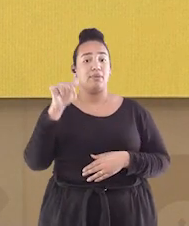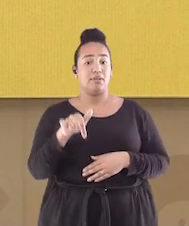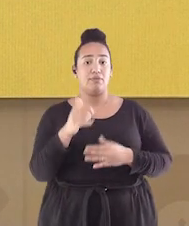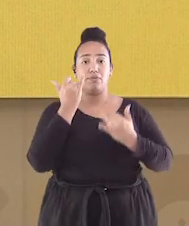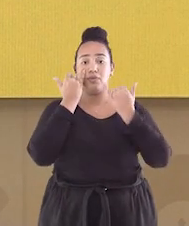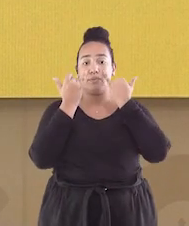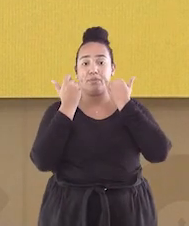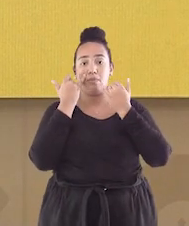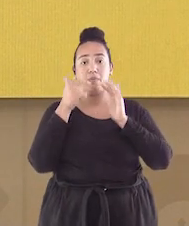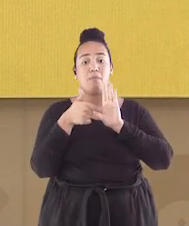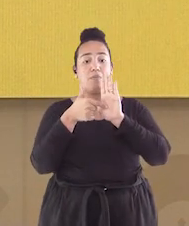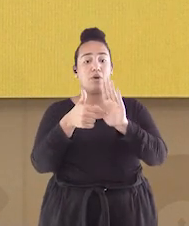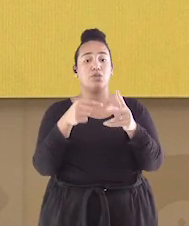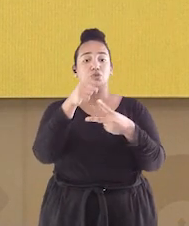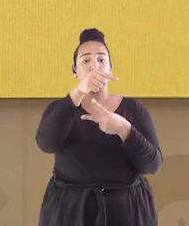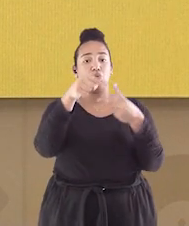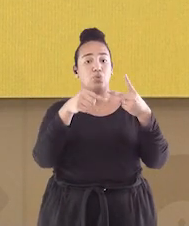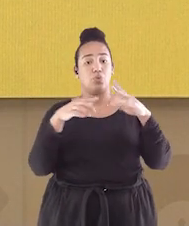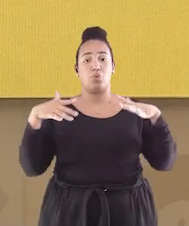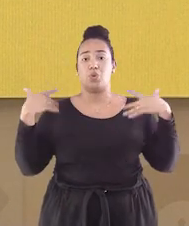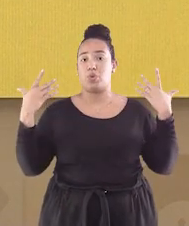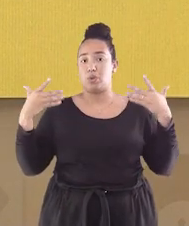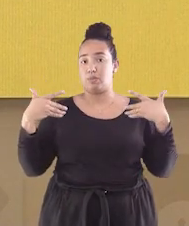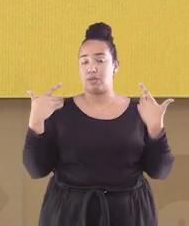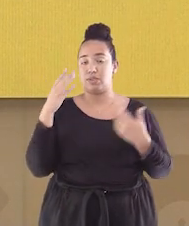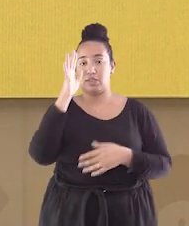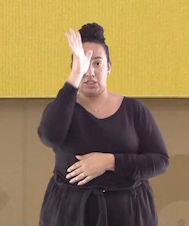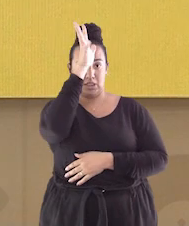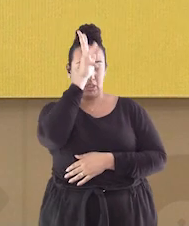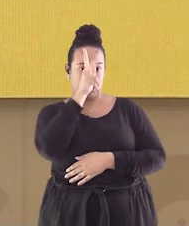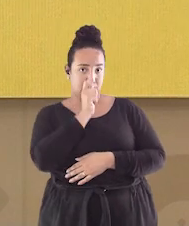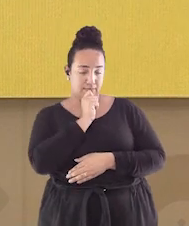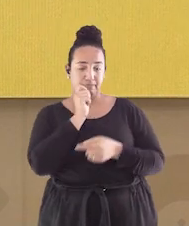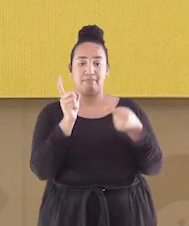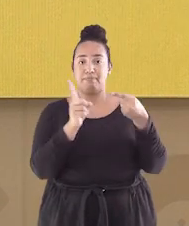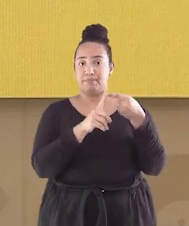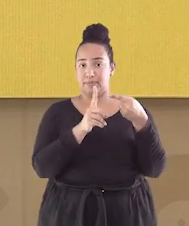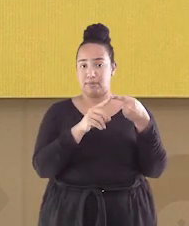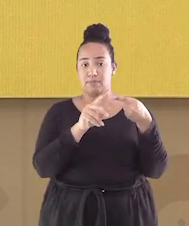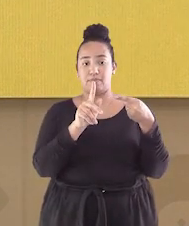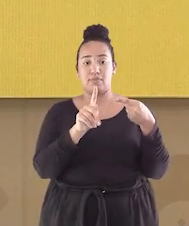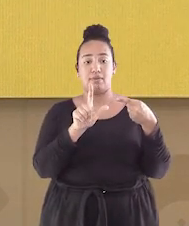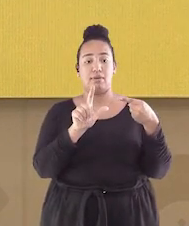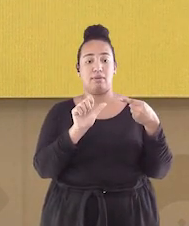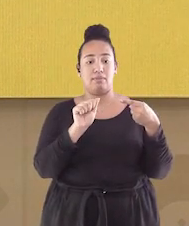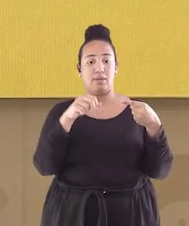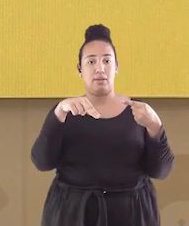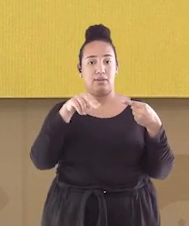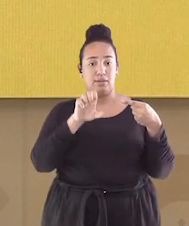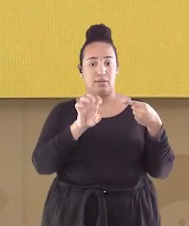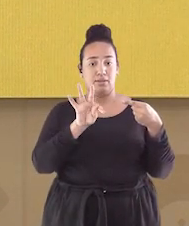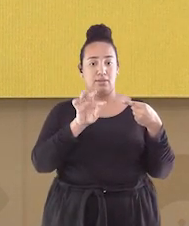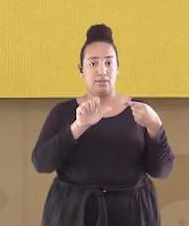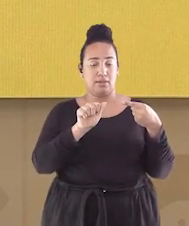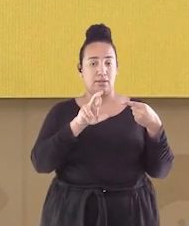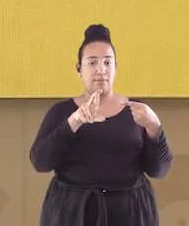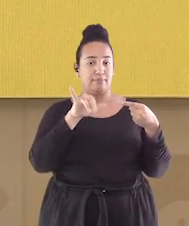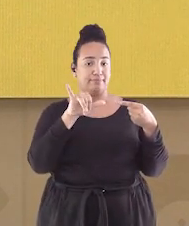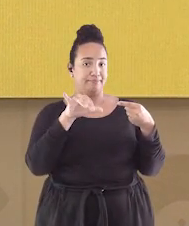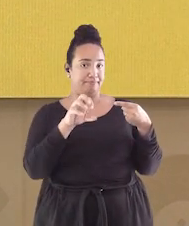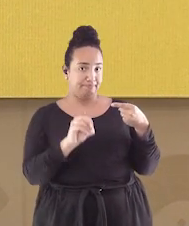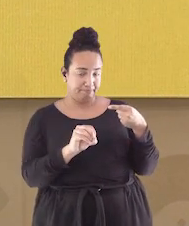passeios que podem ser feitos de maneiras gratuitas. Primeiro nós vimos o planetário, que é este aqui, tem a imagem aqui em cima.